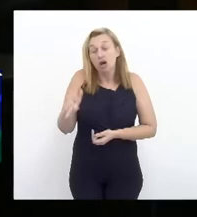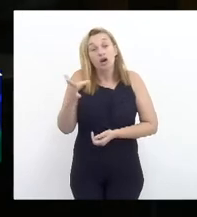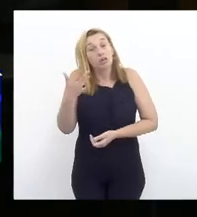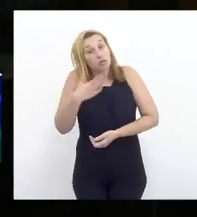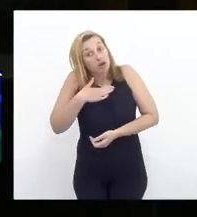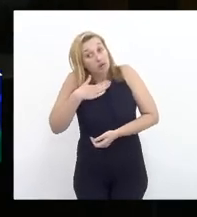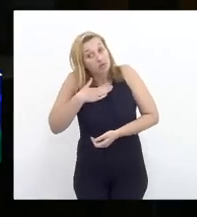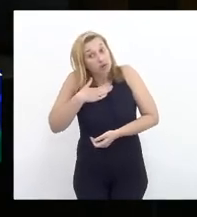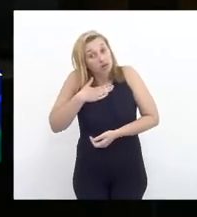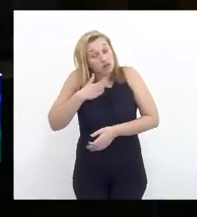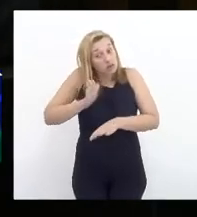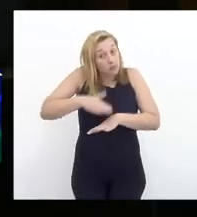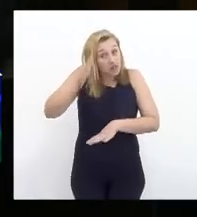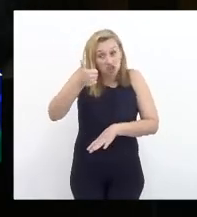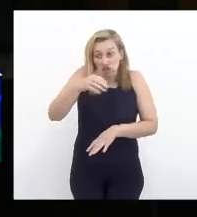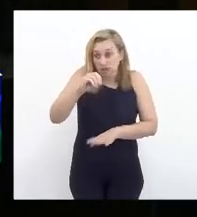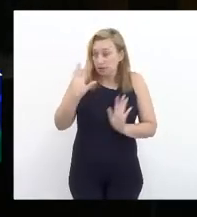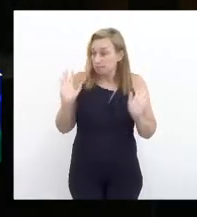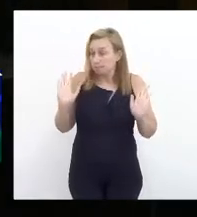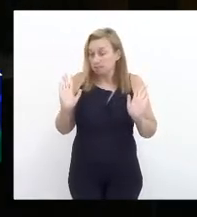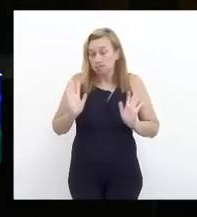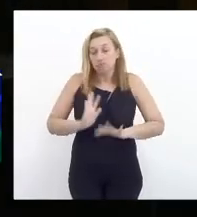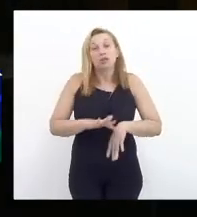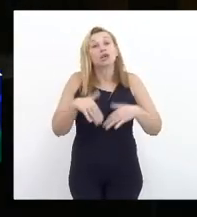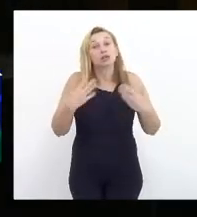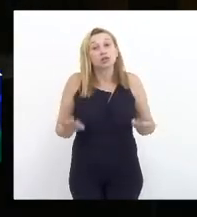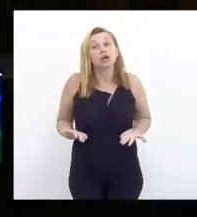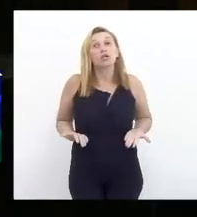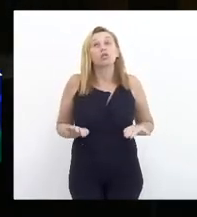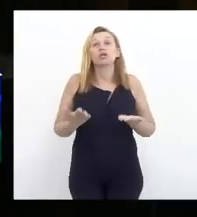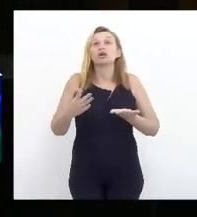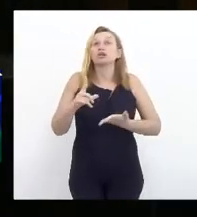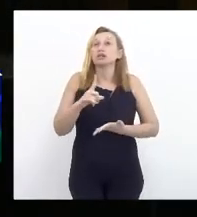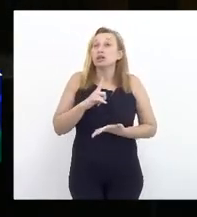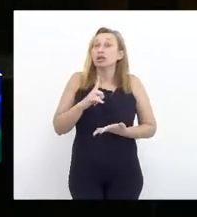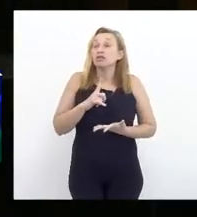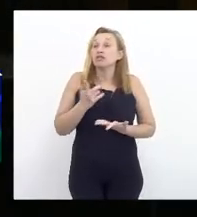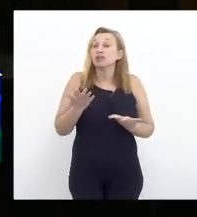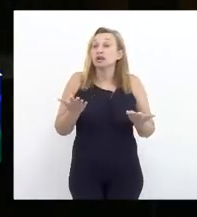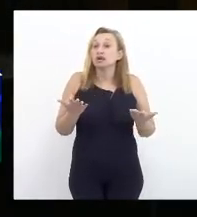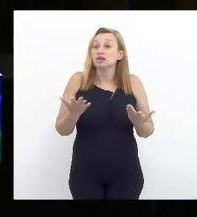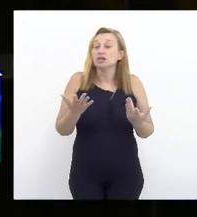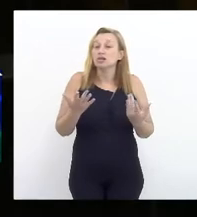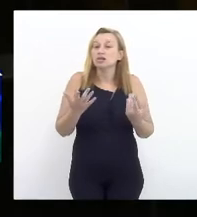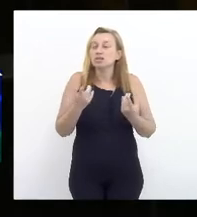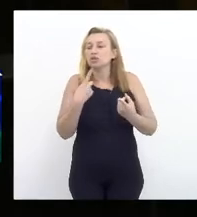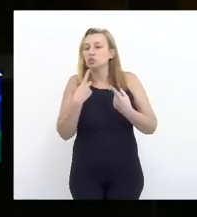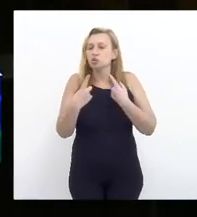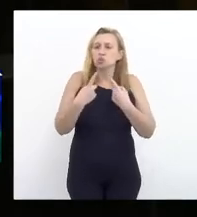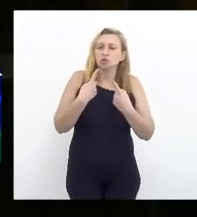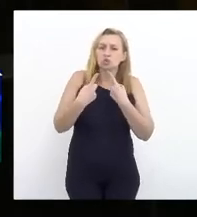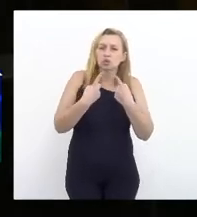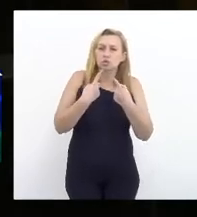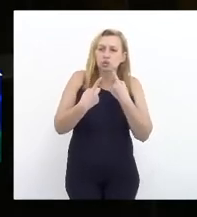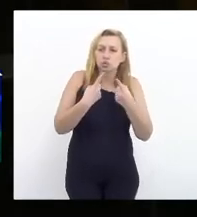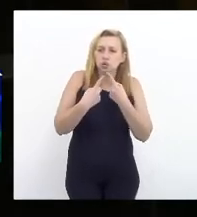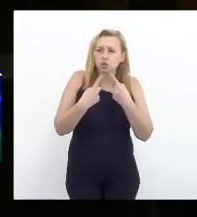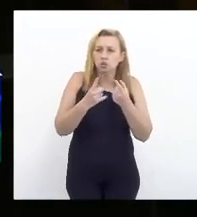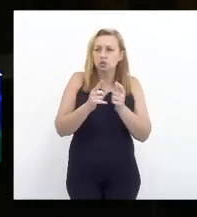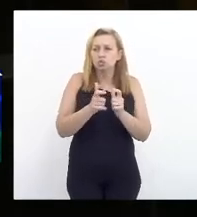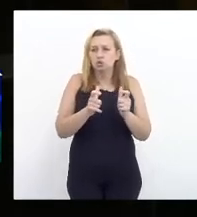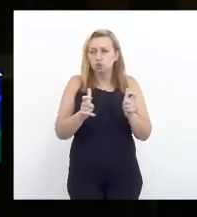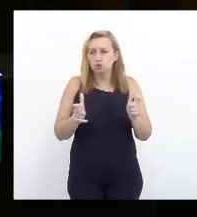21 vai ser mais de 10. Então, houve essa divergência que tomou conta da